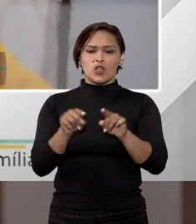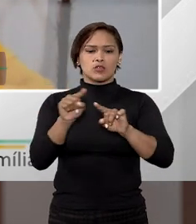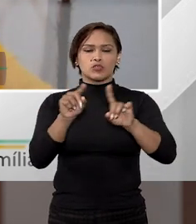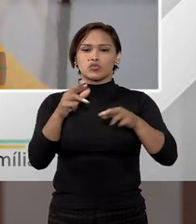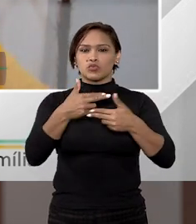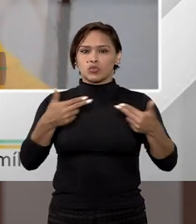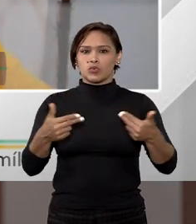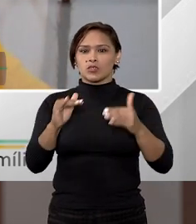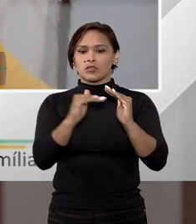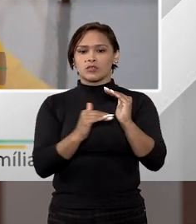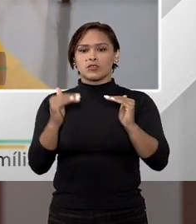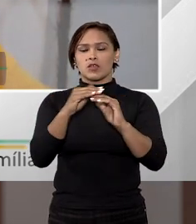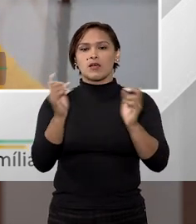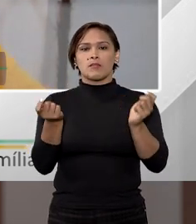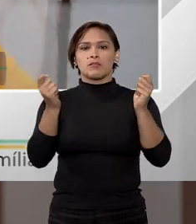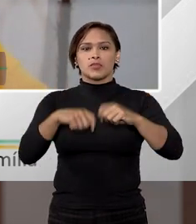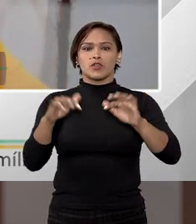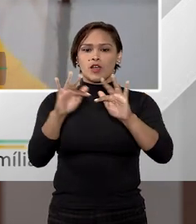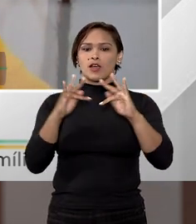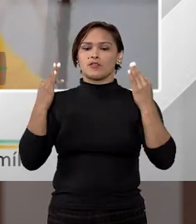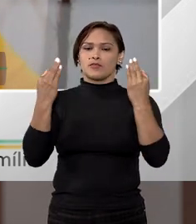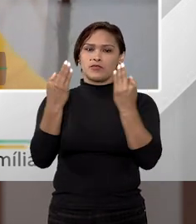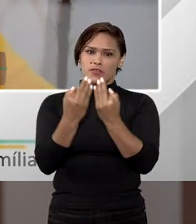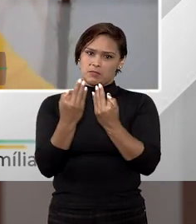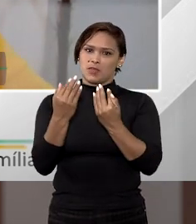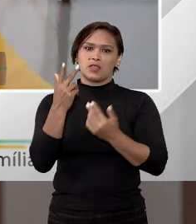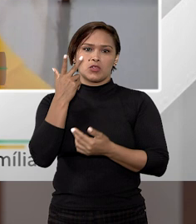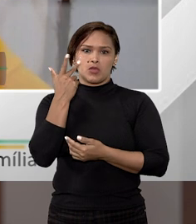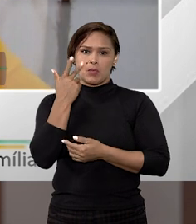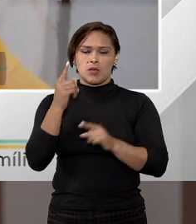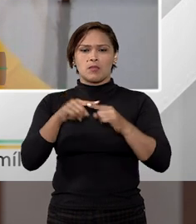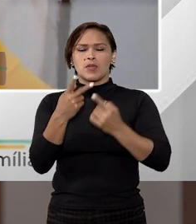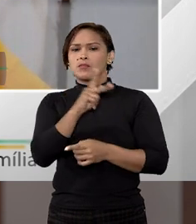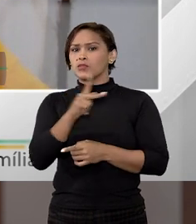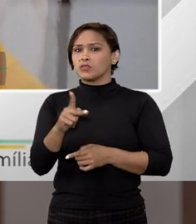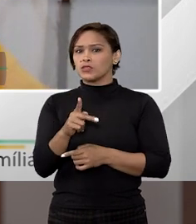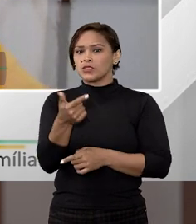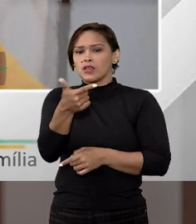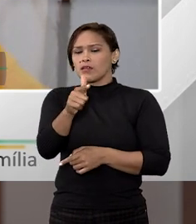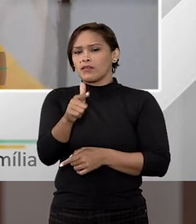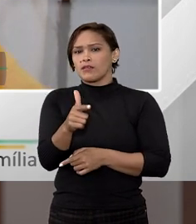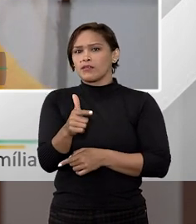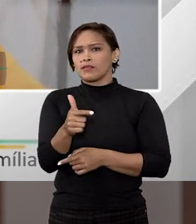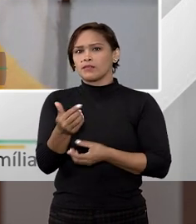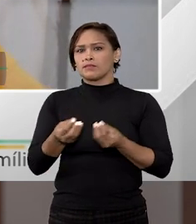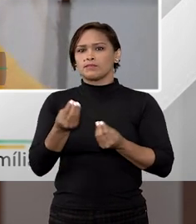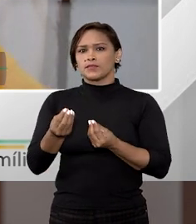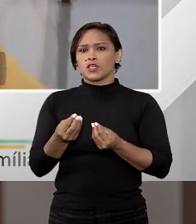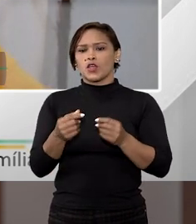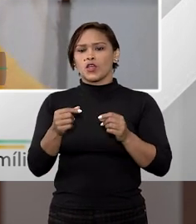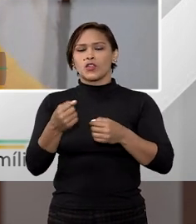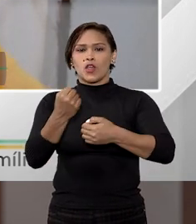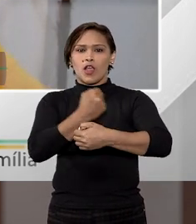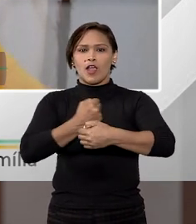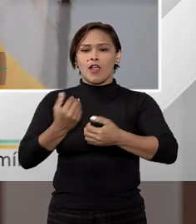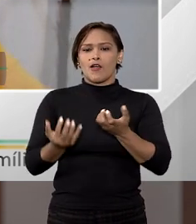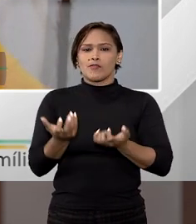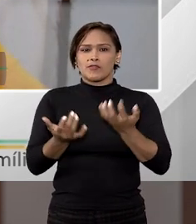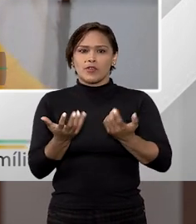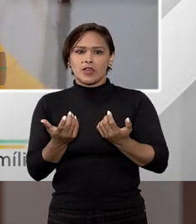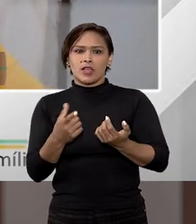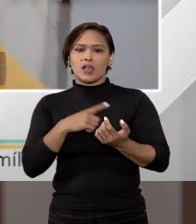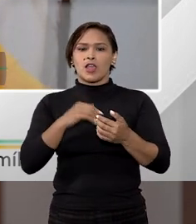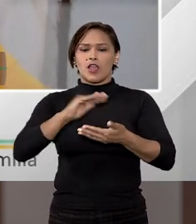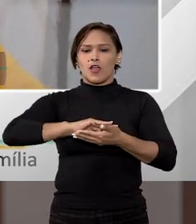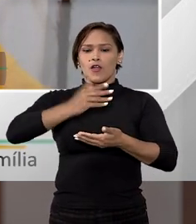eletrodoméstico, ultrapasse, de fato, as condições do homem médio comum. Mas, professora Bruna, eu não tenho fogão, eu não